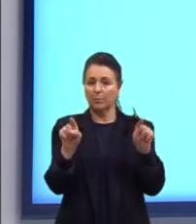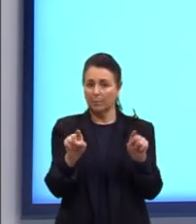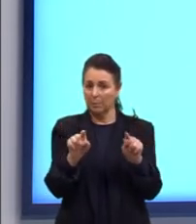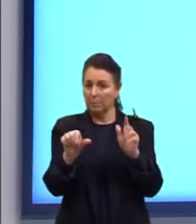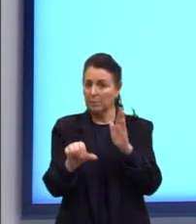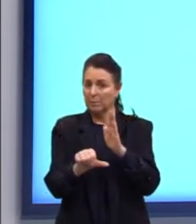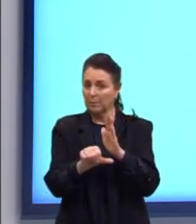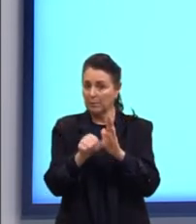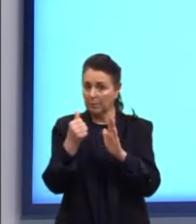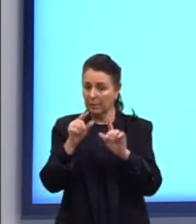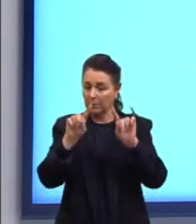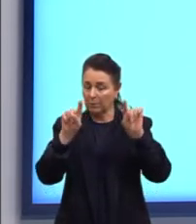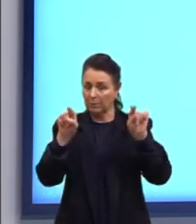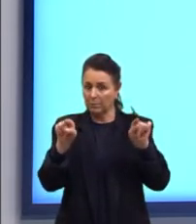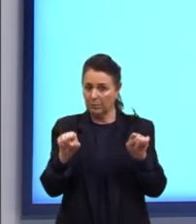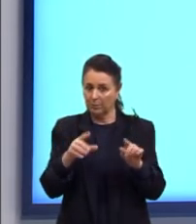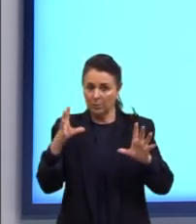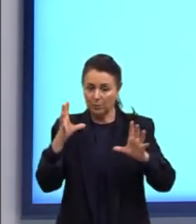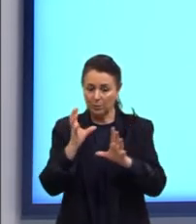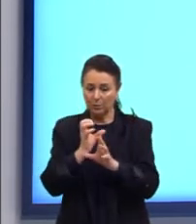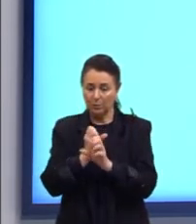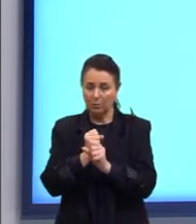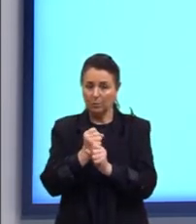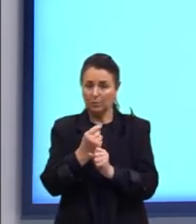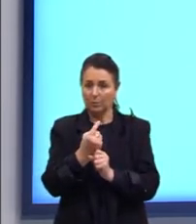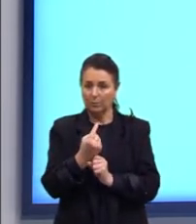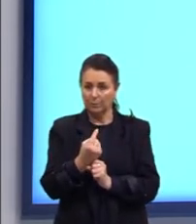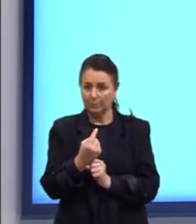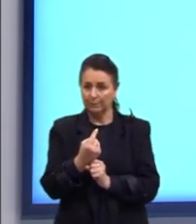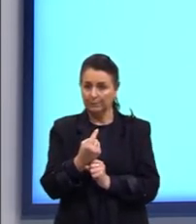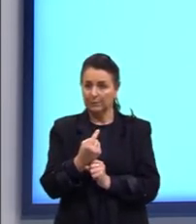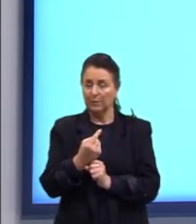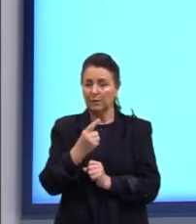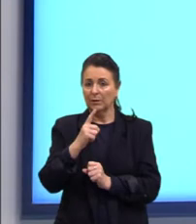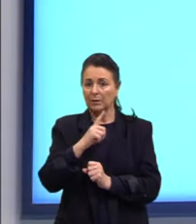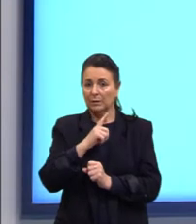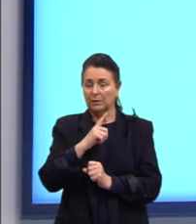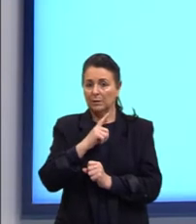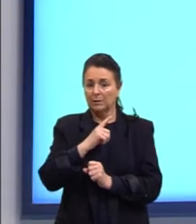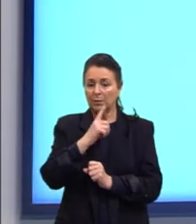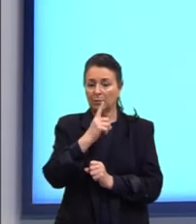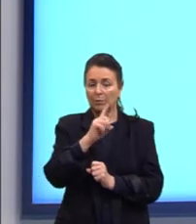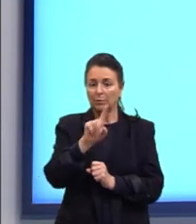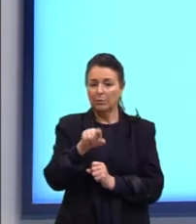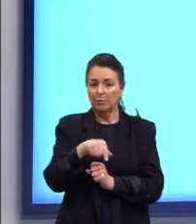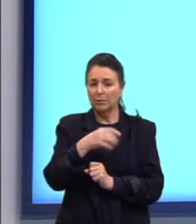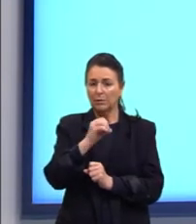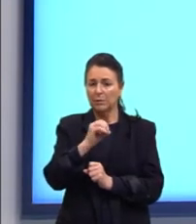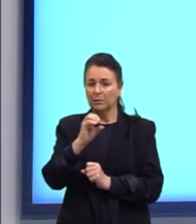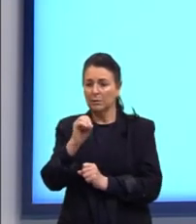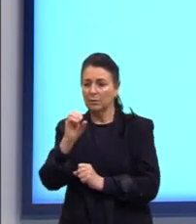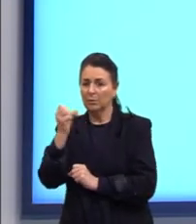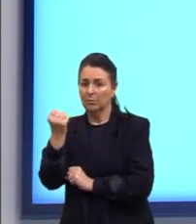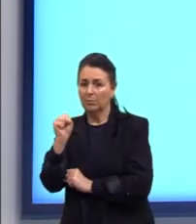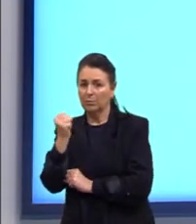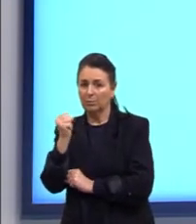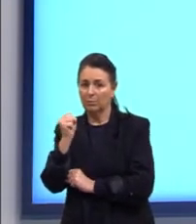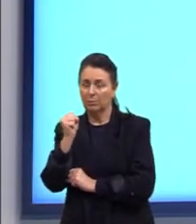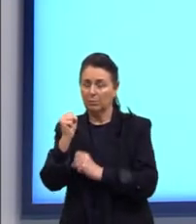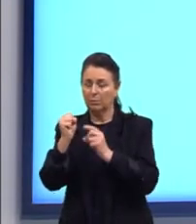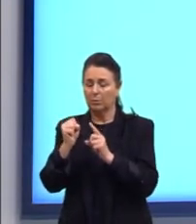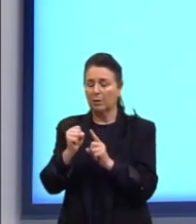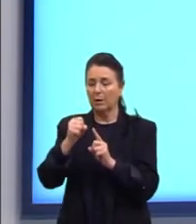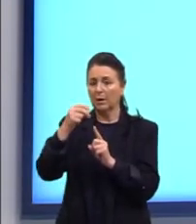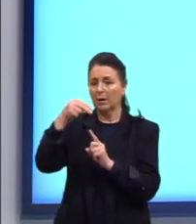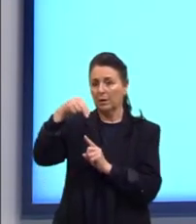somamos esse resultado com 1, né, e teríamos, então, 1,008 elevado